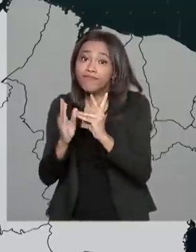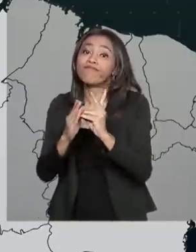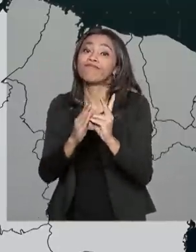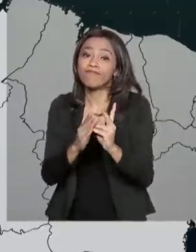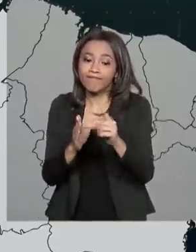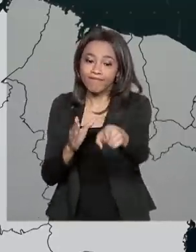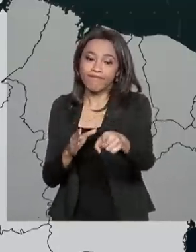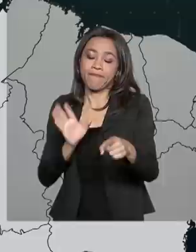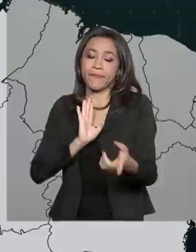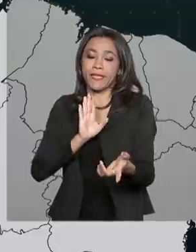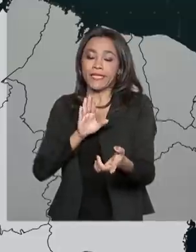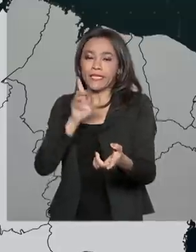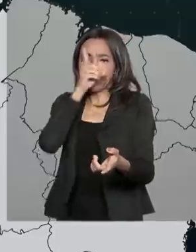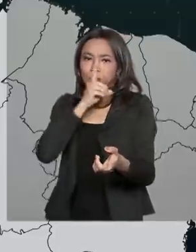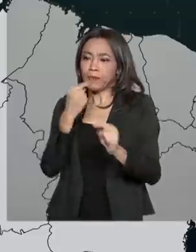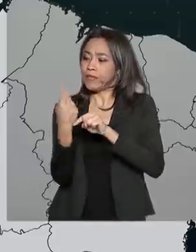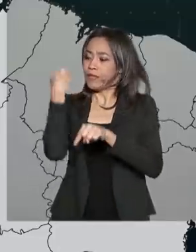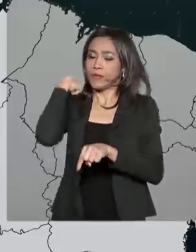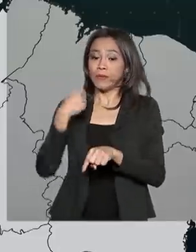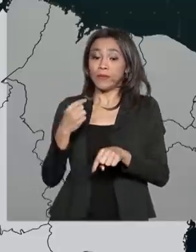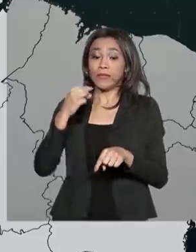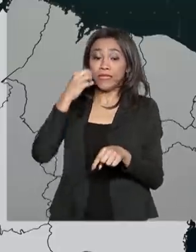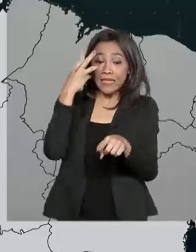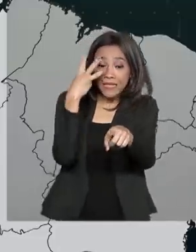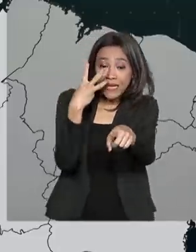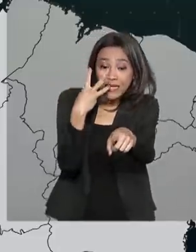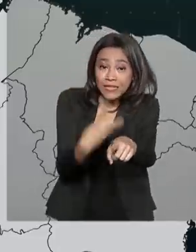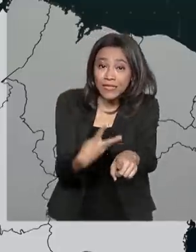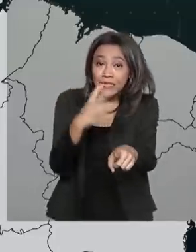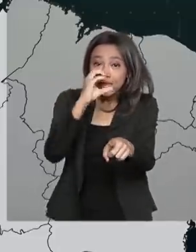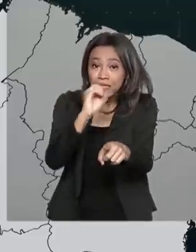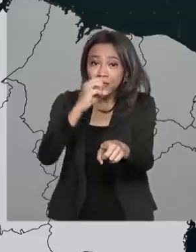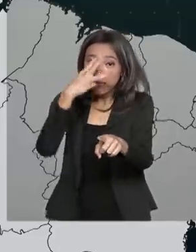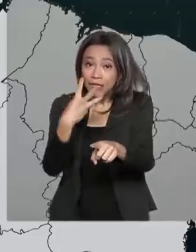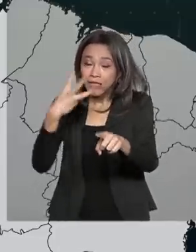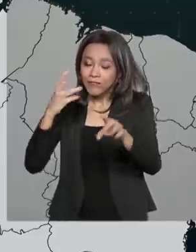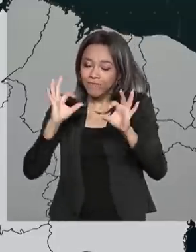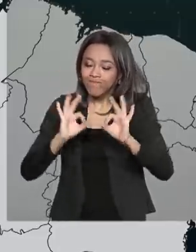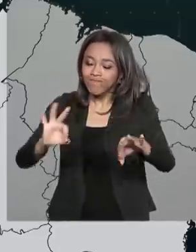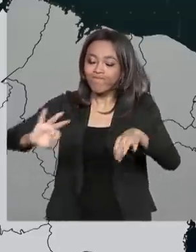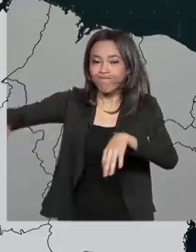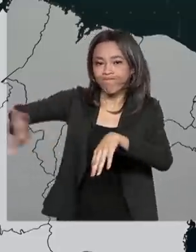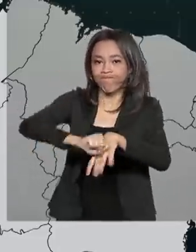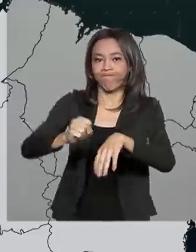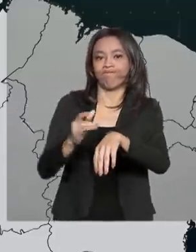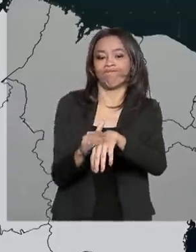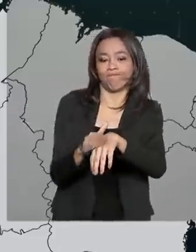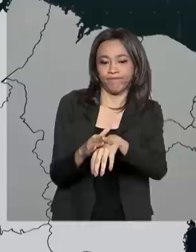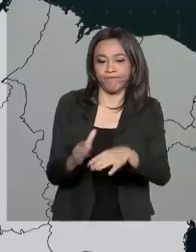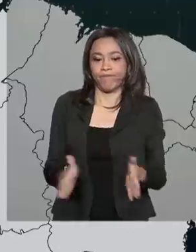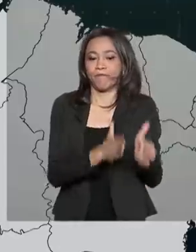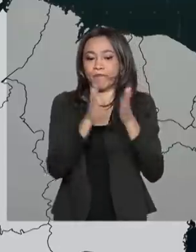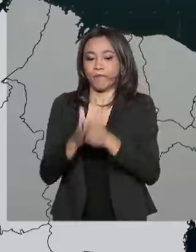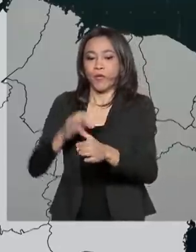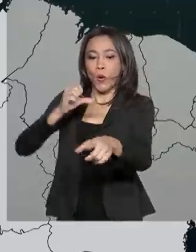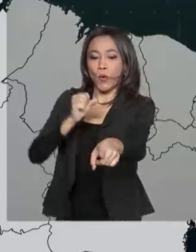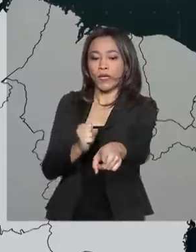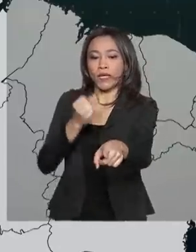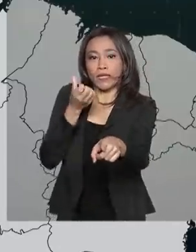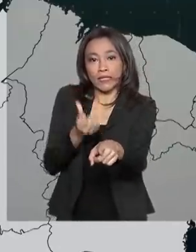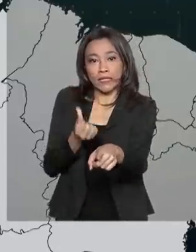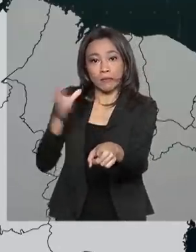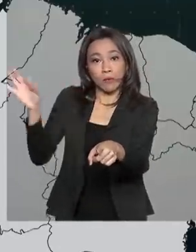a cidade registrava 303 casos confirmados de covid-19, sendo 86% em